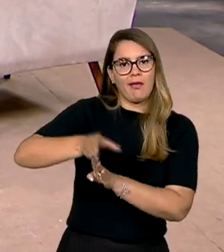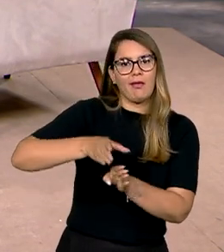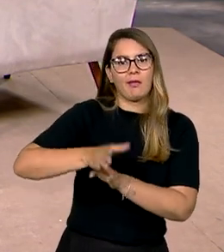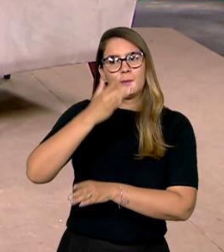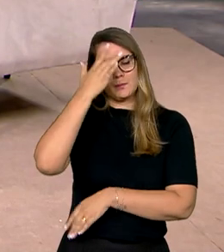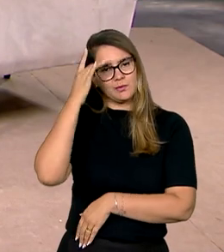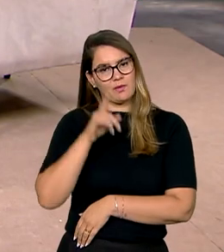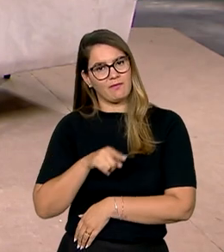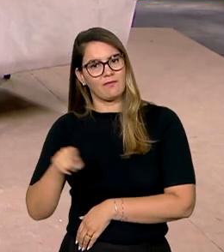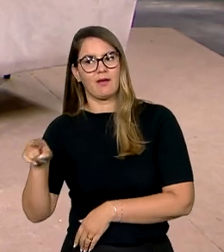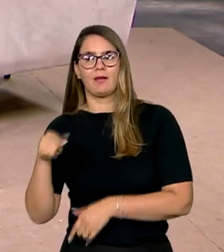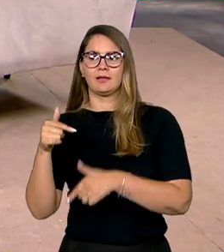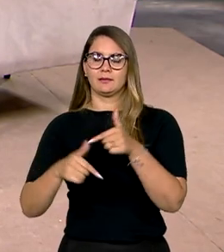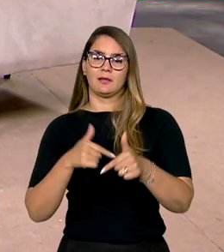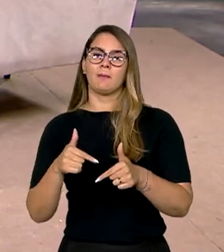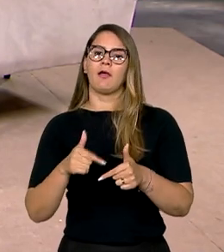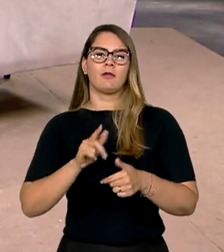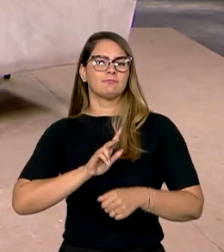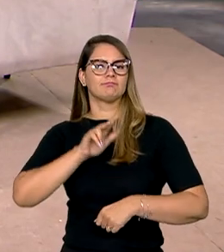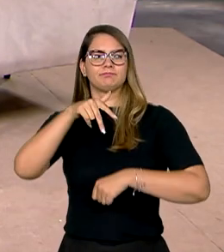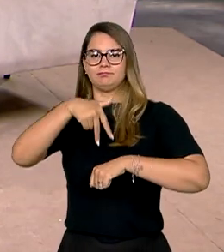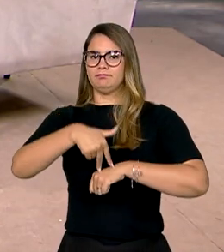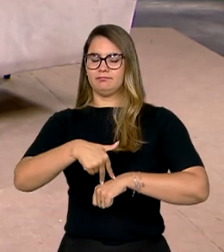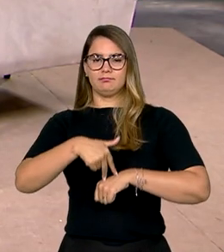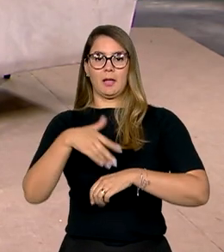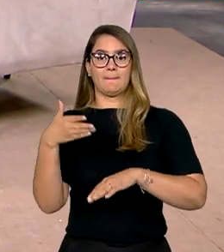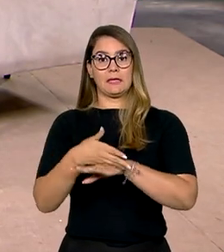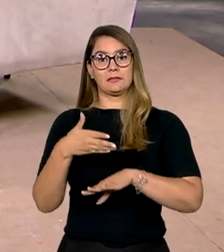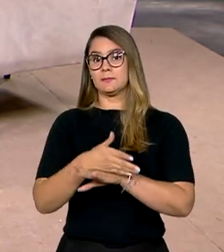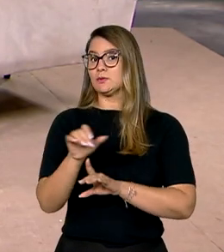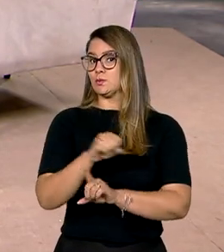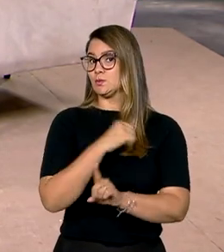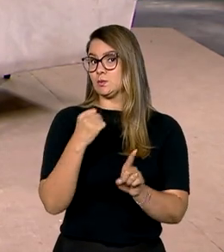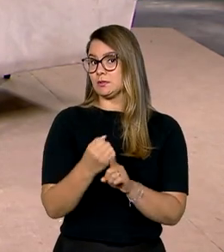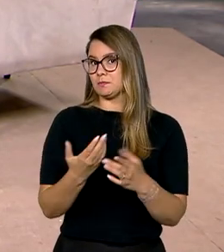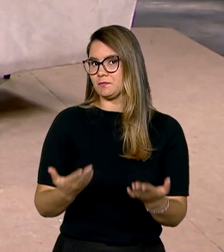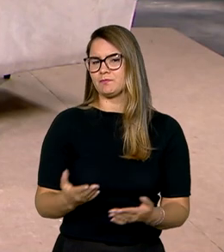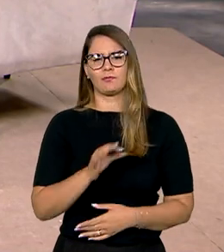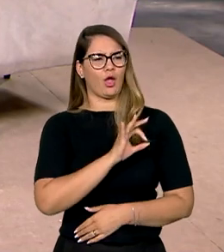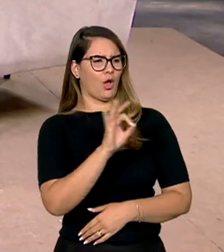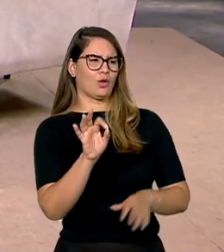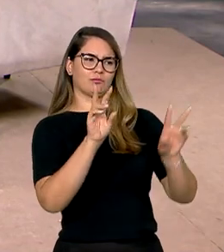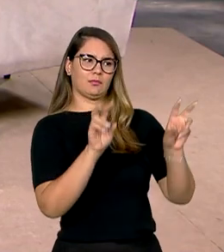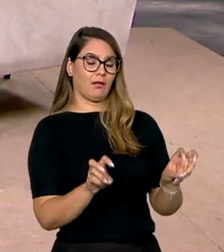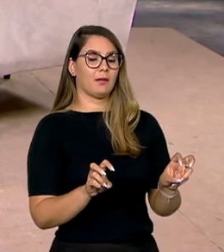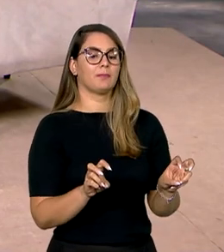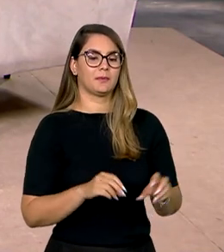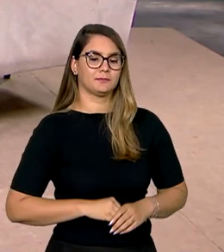de pessoas que vão atuar na linha de frente mesmo dessa participação social? Ah, que ótimo falar sobre isso.